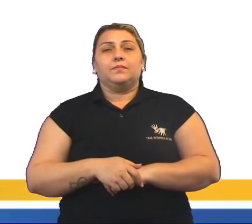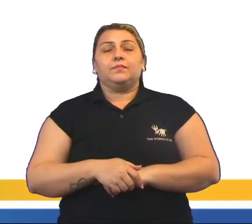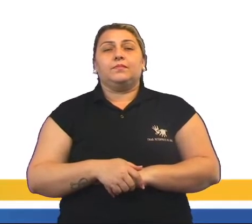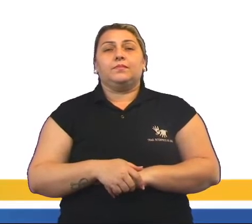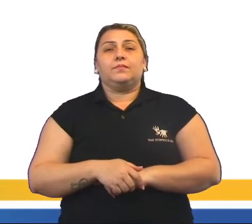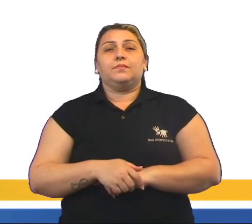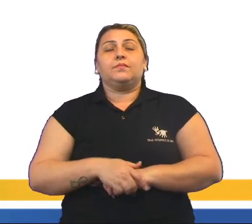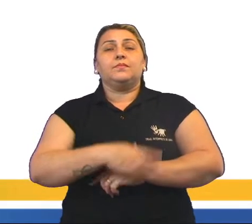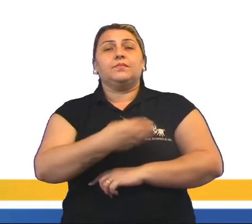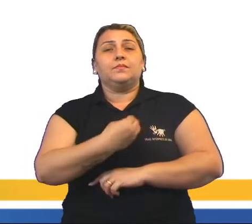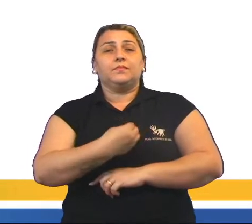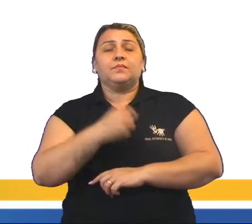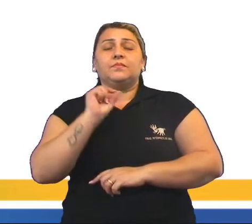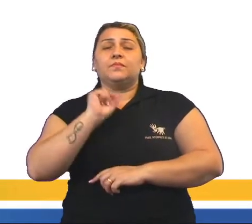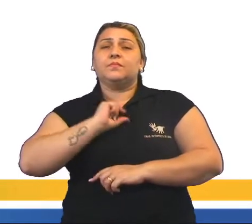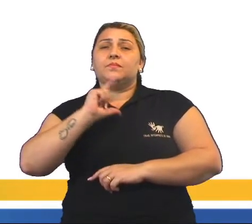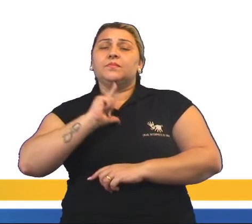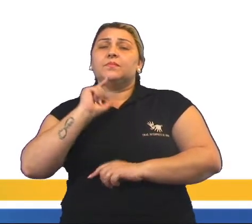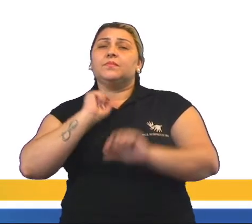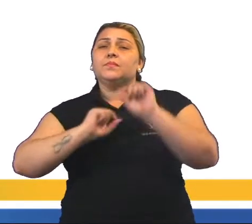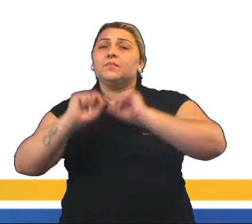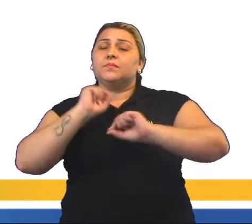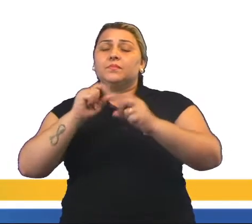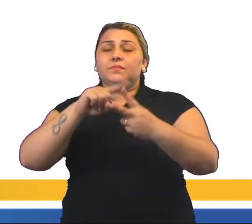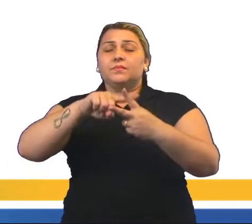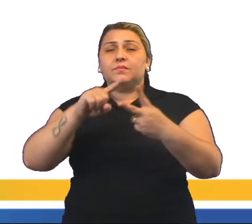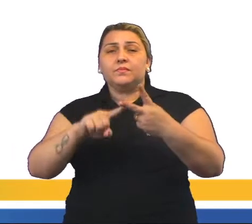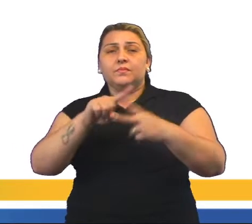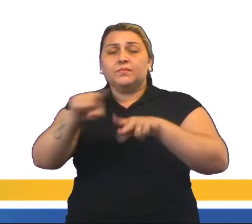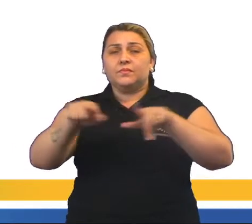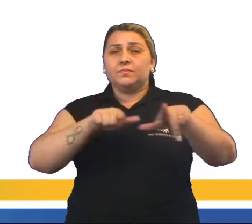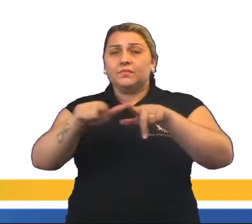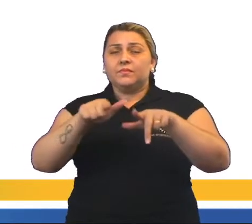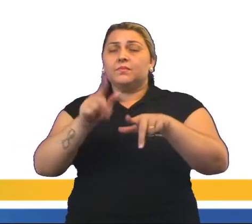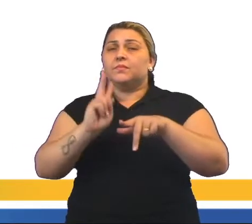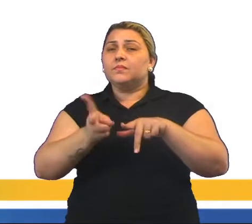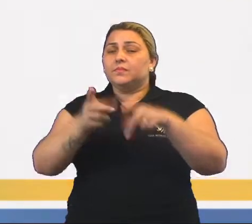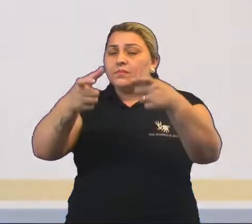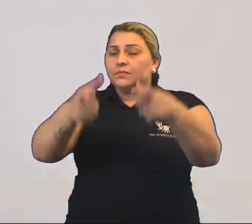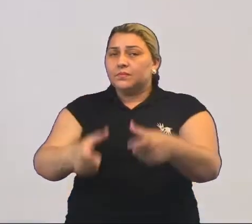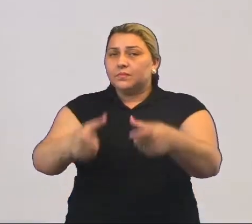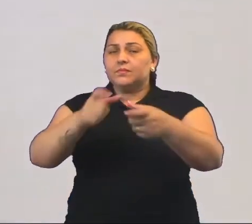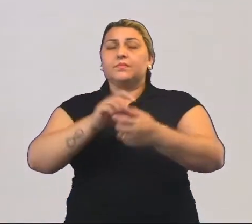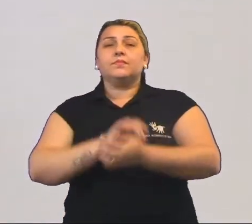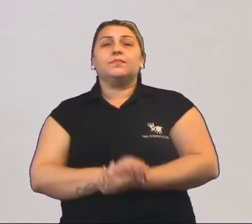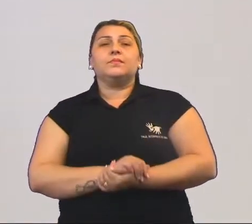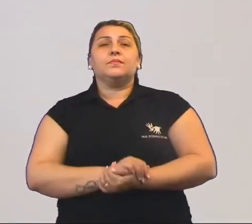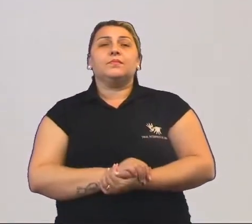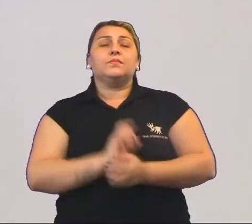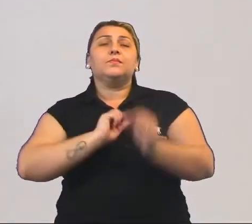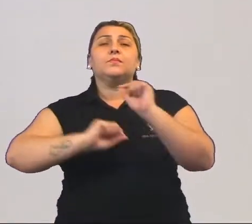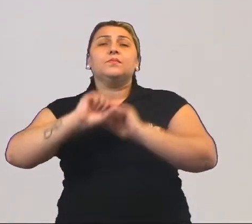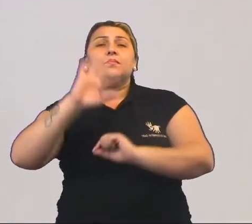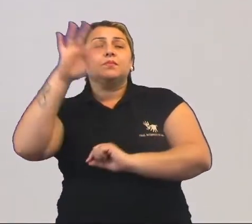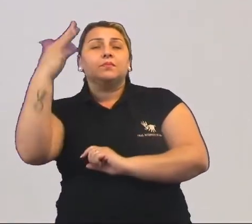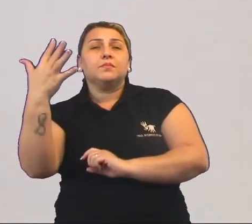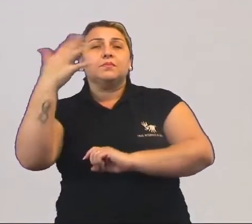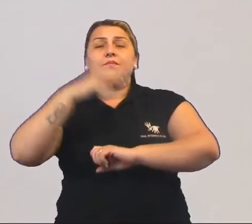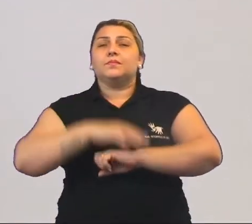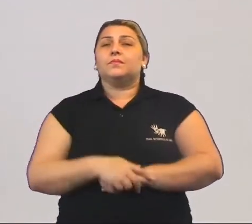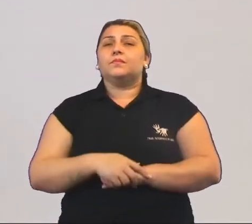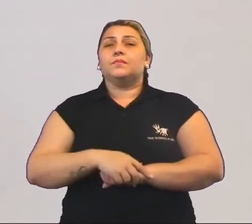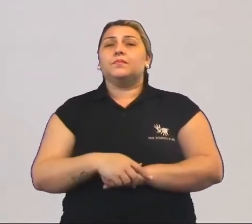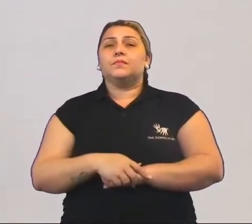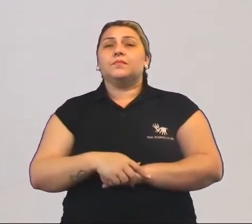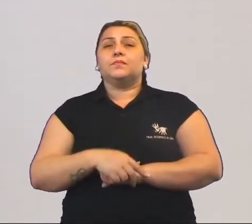Havia a incompatibilidade de exercer as duas atividades no mesmo espaço. O que acontecia? Os